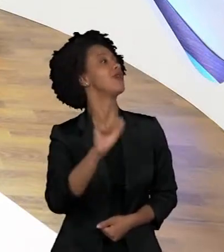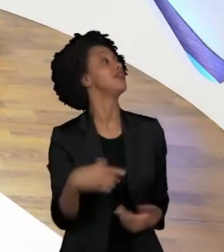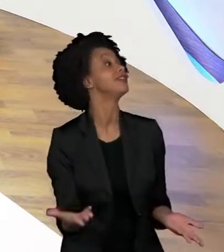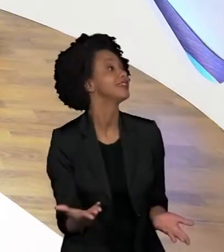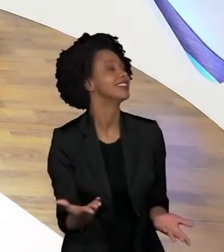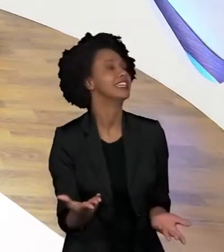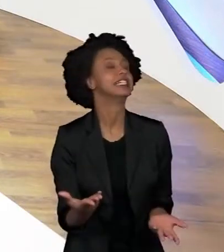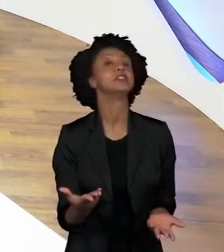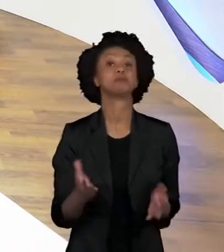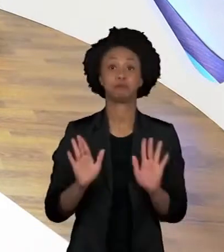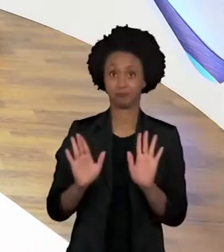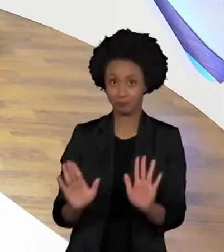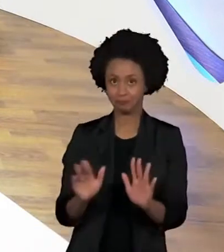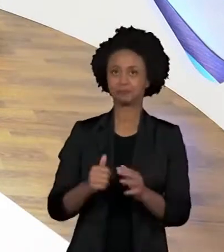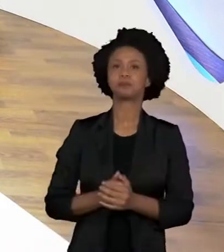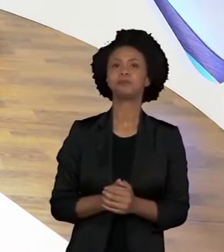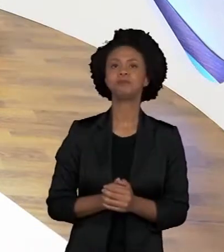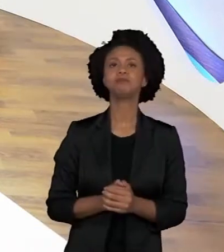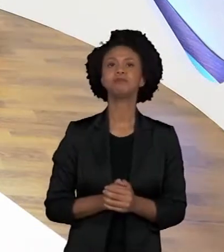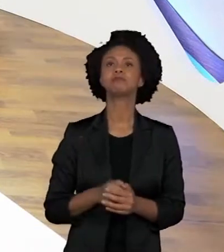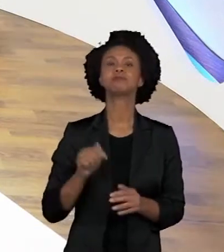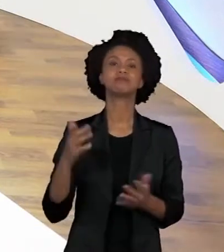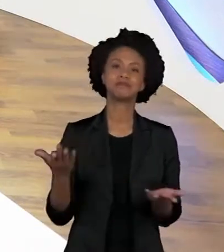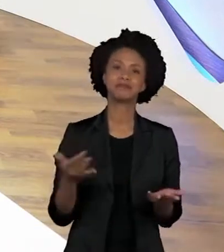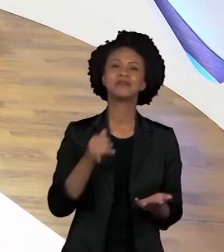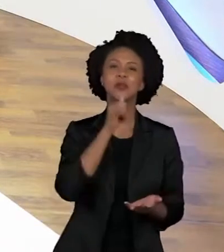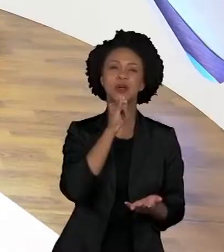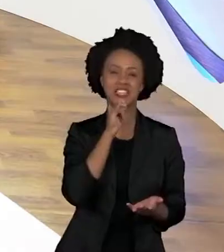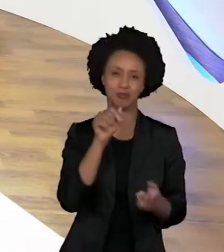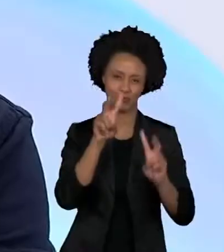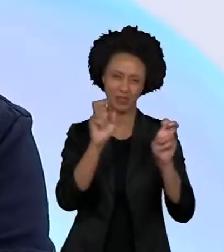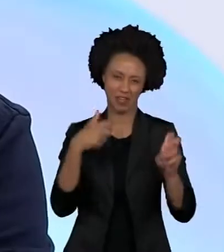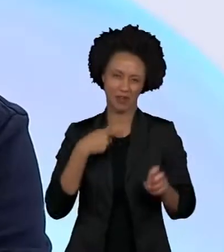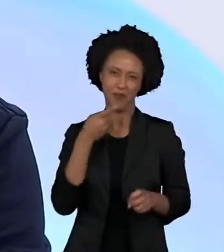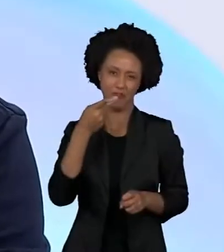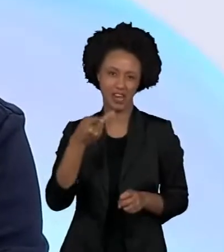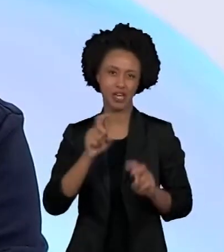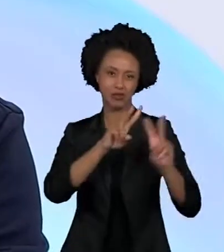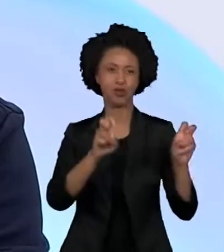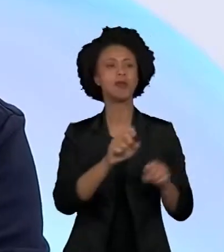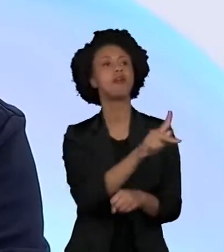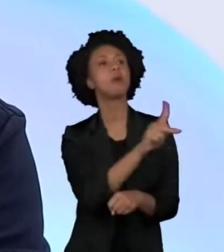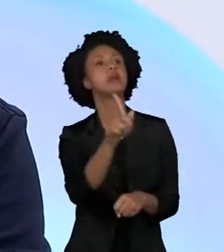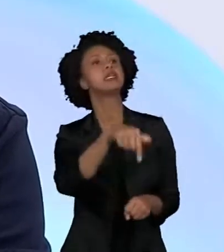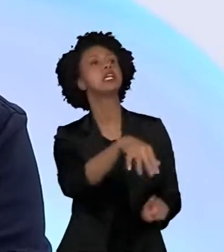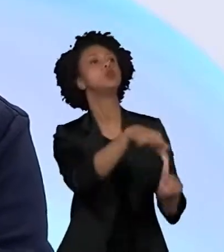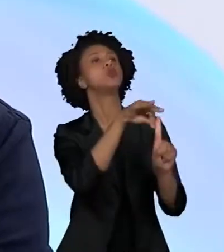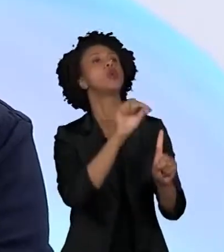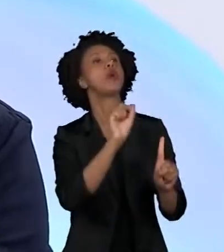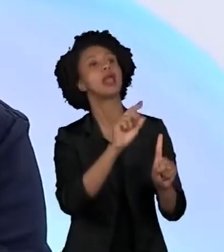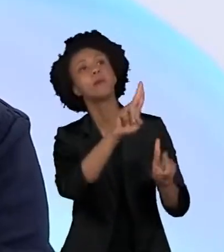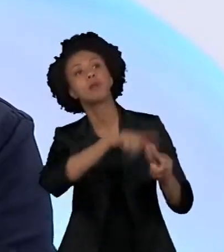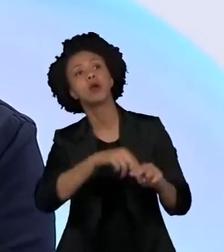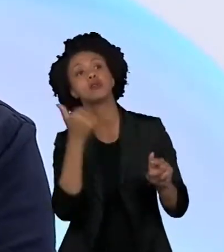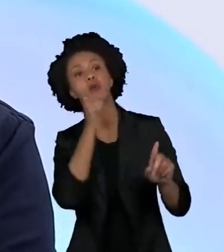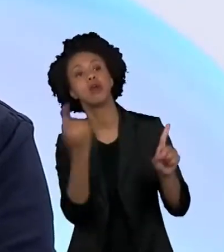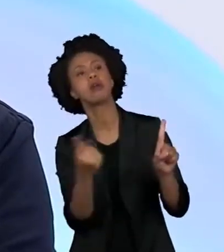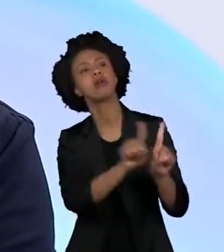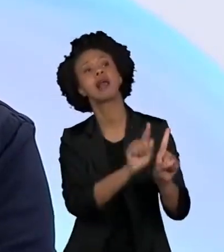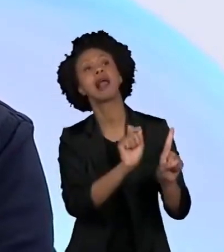Quando eu falo do escolher o presidente por causa da mulher, é porque eu tenho muito isso na vida. Para eu